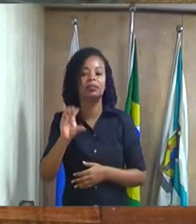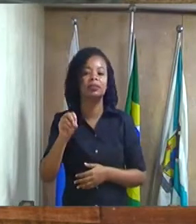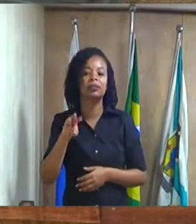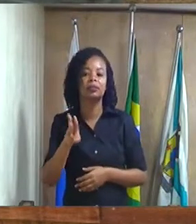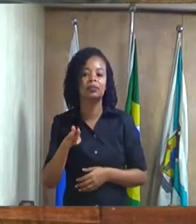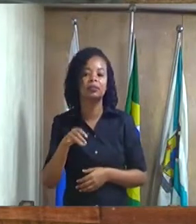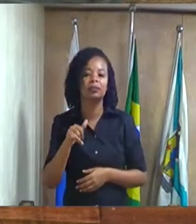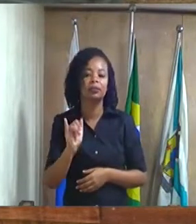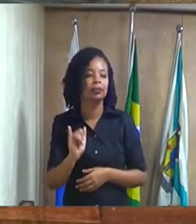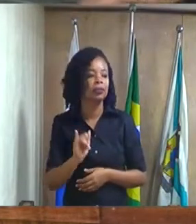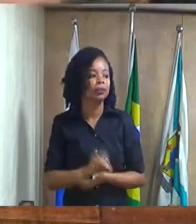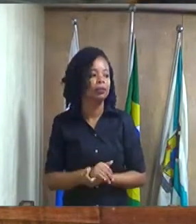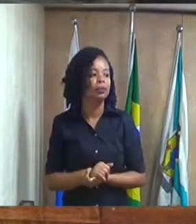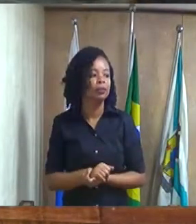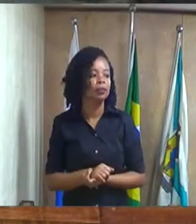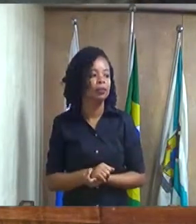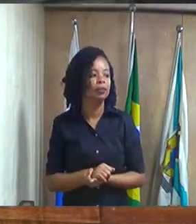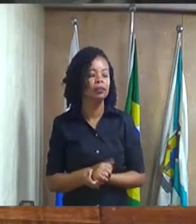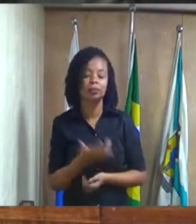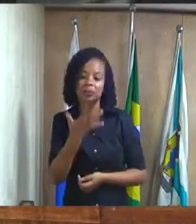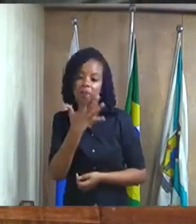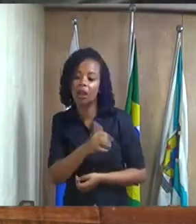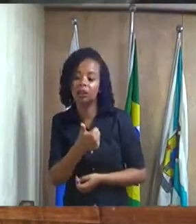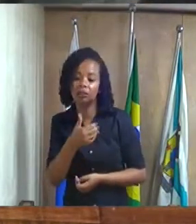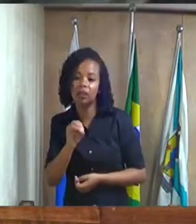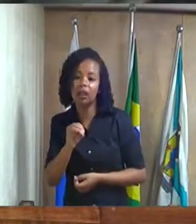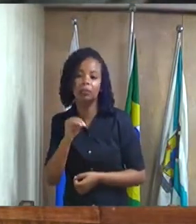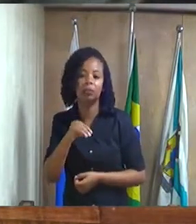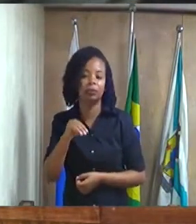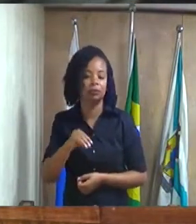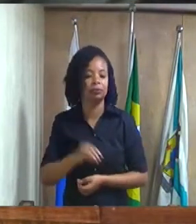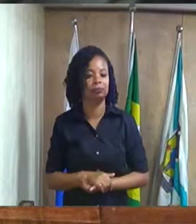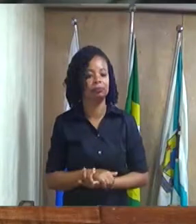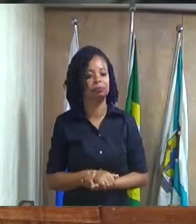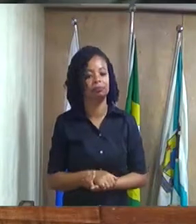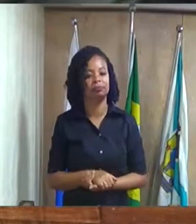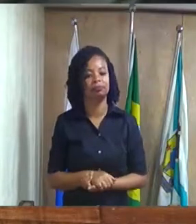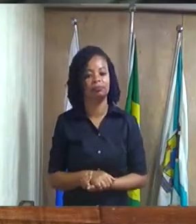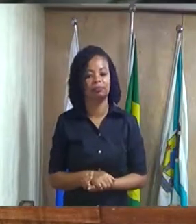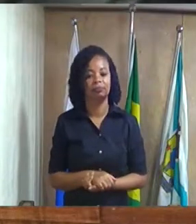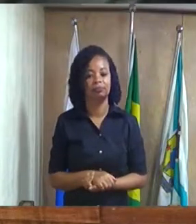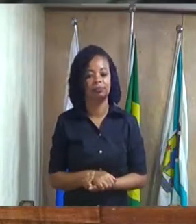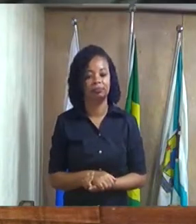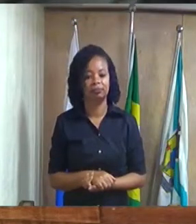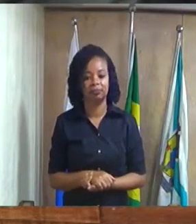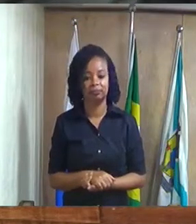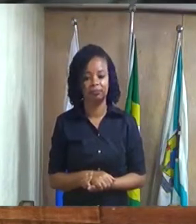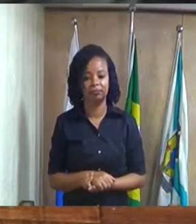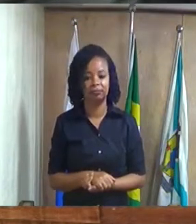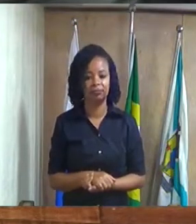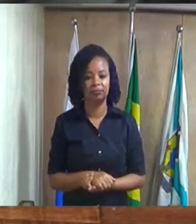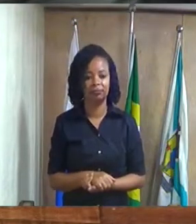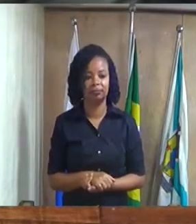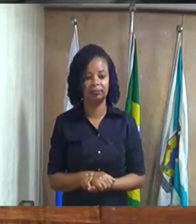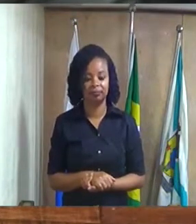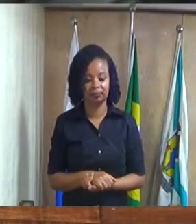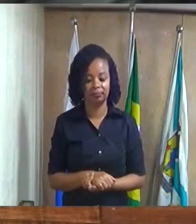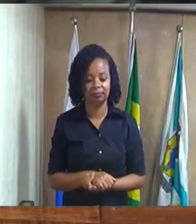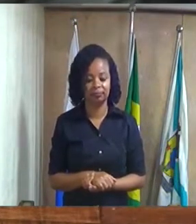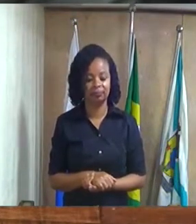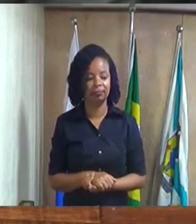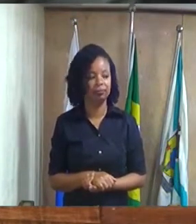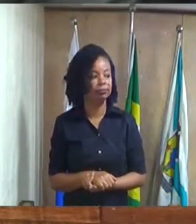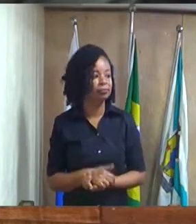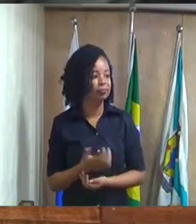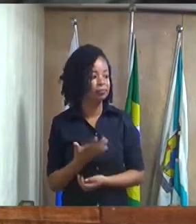vai abrir mão de seus 10 minutos vai abrir mão cowboy não vai